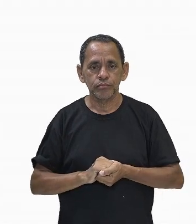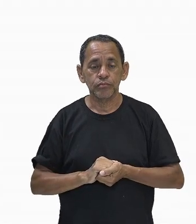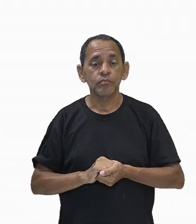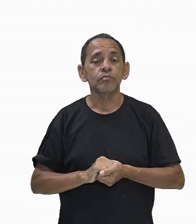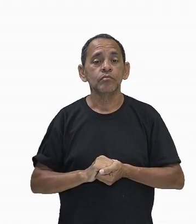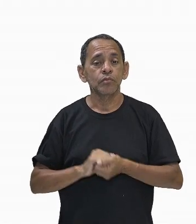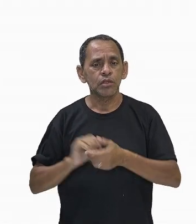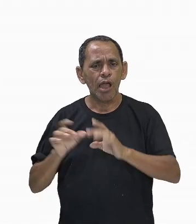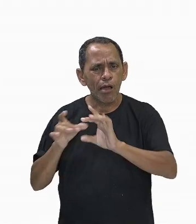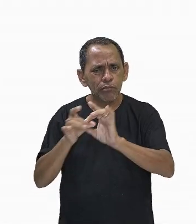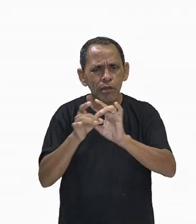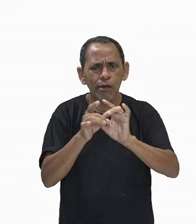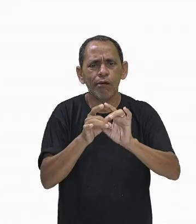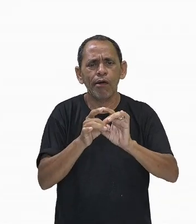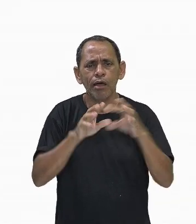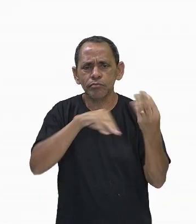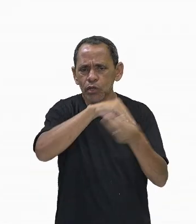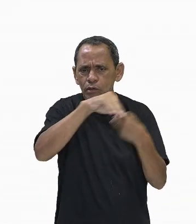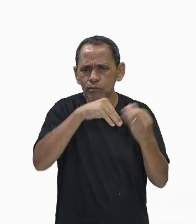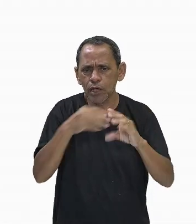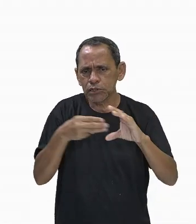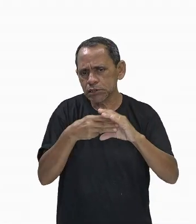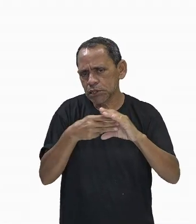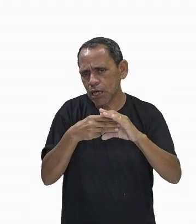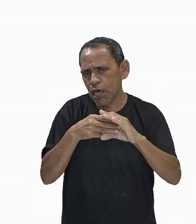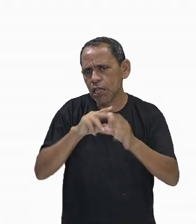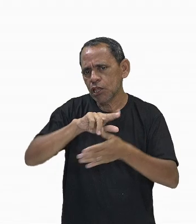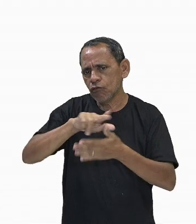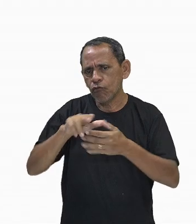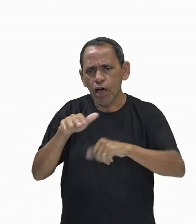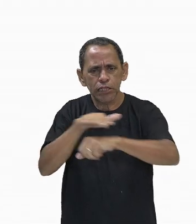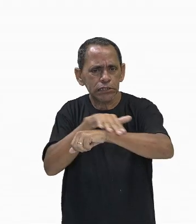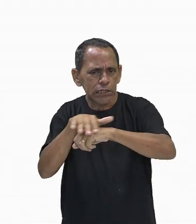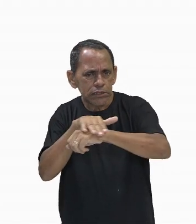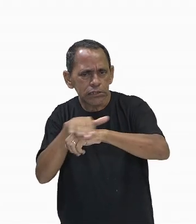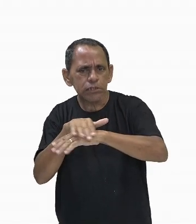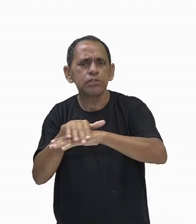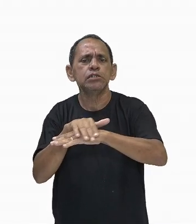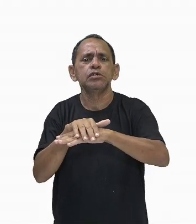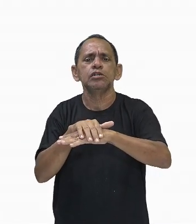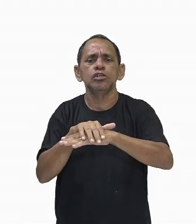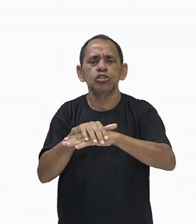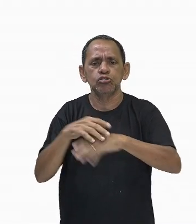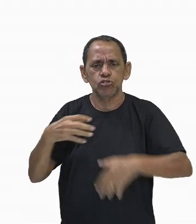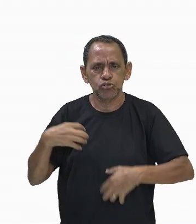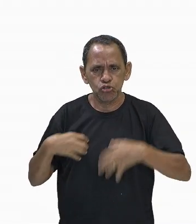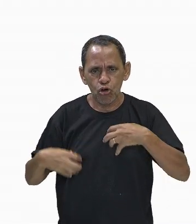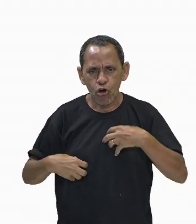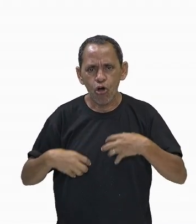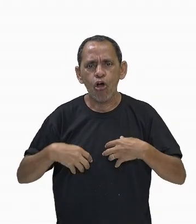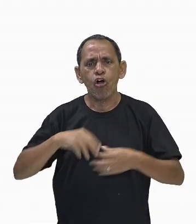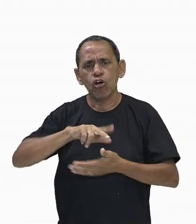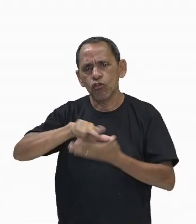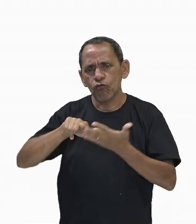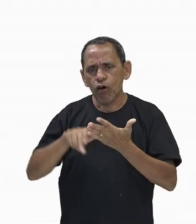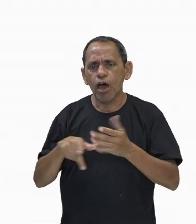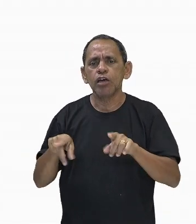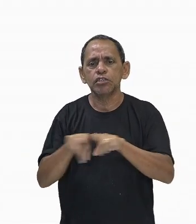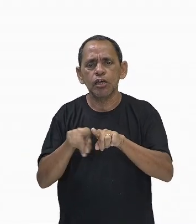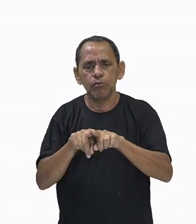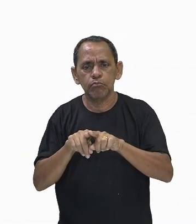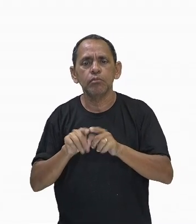rede complexa de células, tecidos e órgãos, que trabalham juntos para